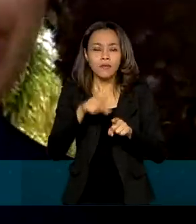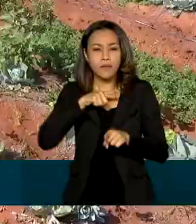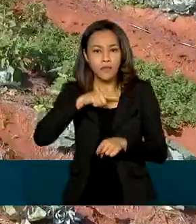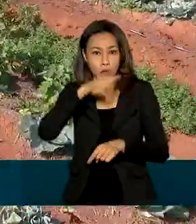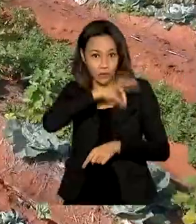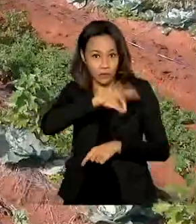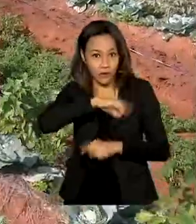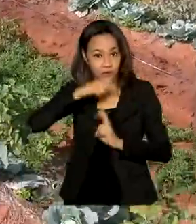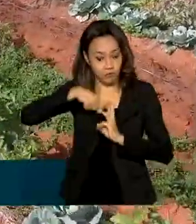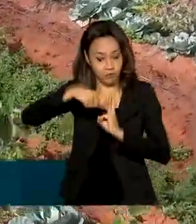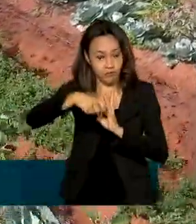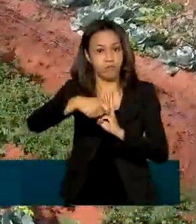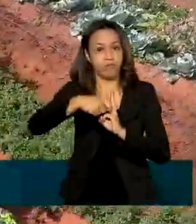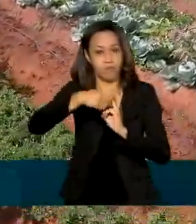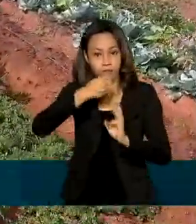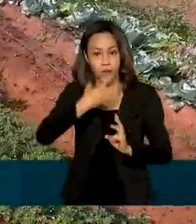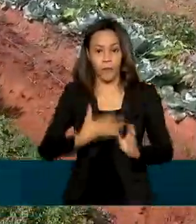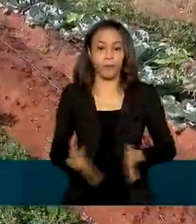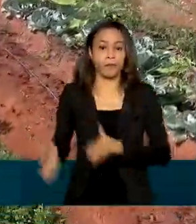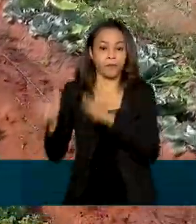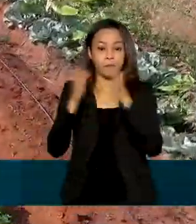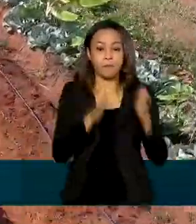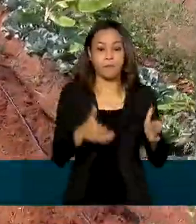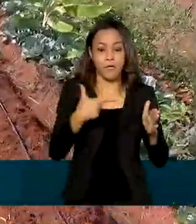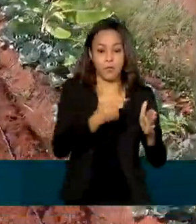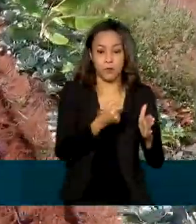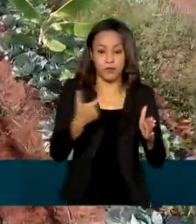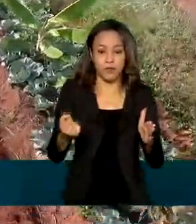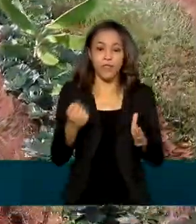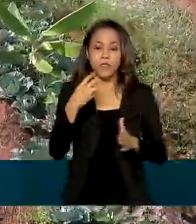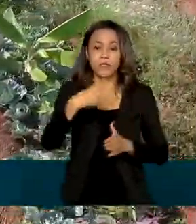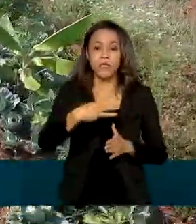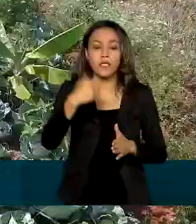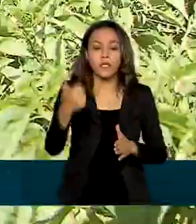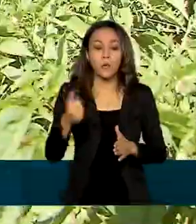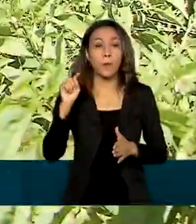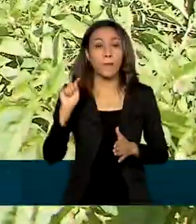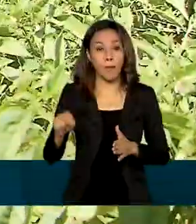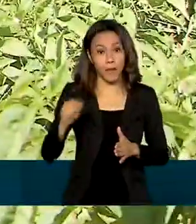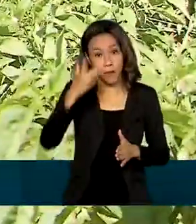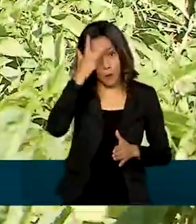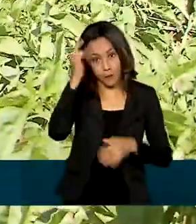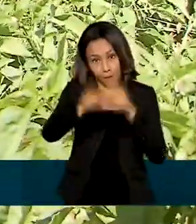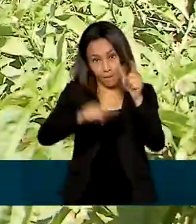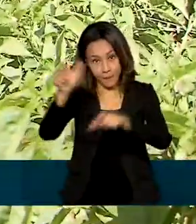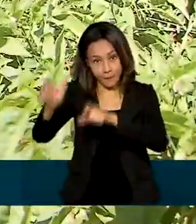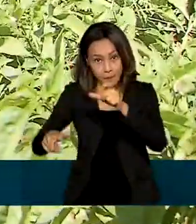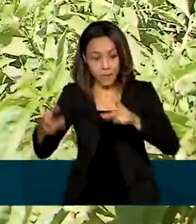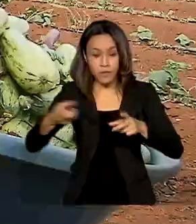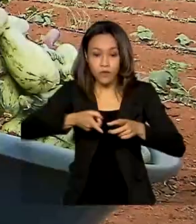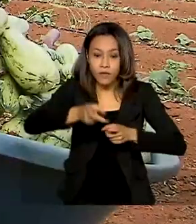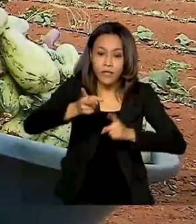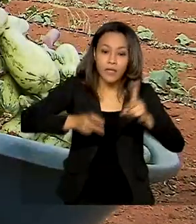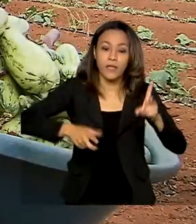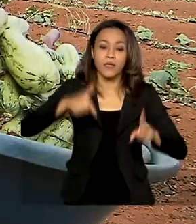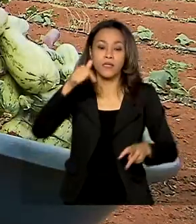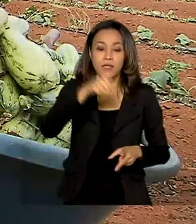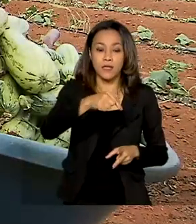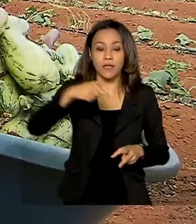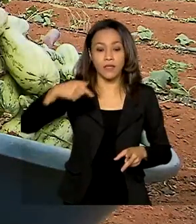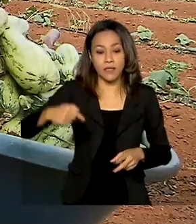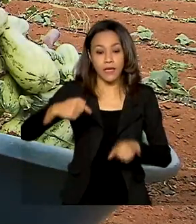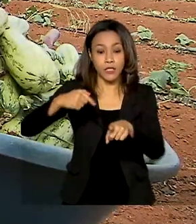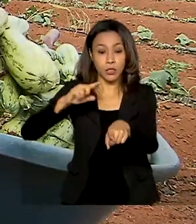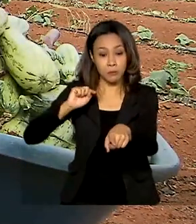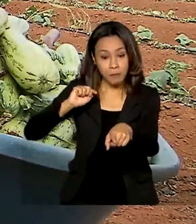produtor. Em 2020, cerca de 31 mil agricultores familiares venderam 77 mil toneladas